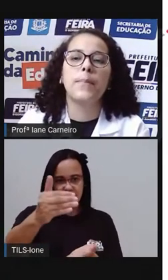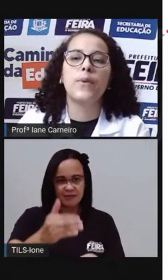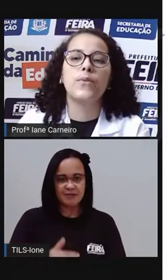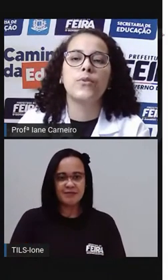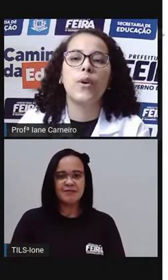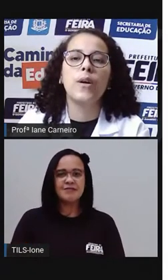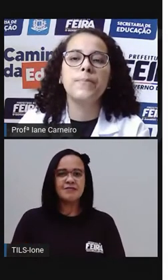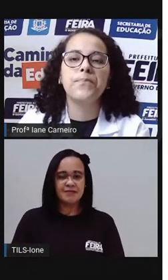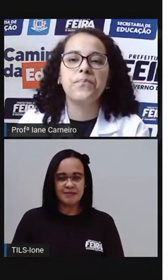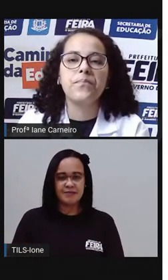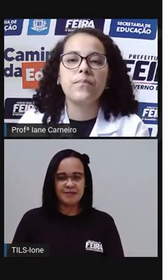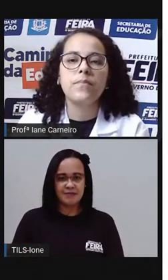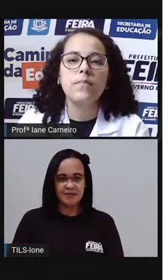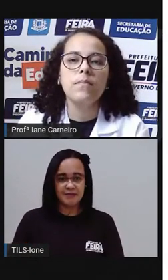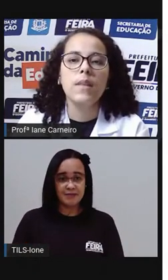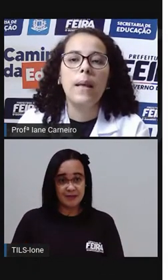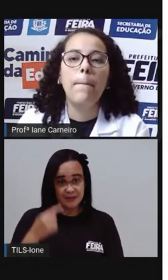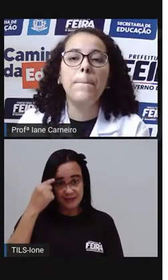Pronto, ó.